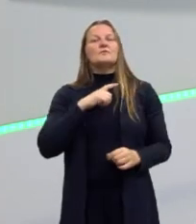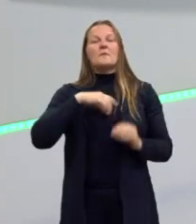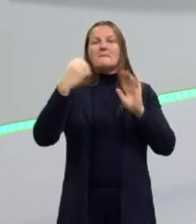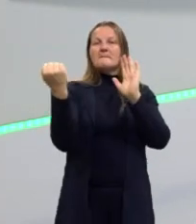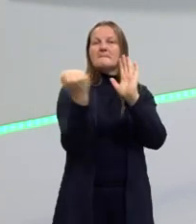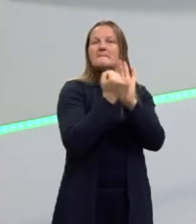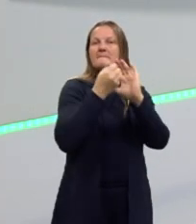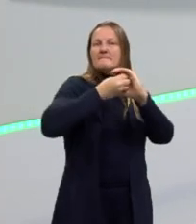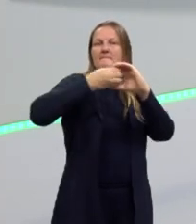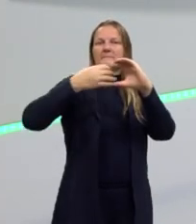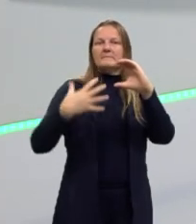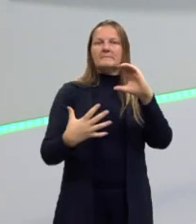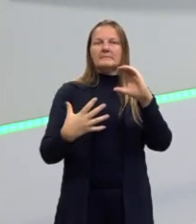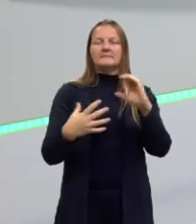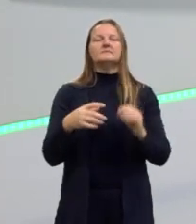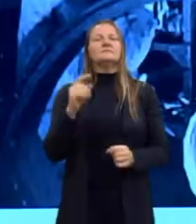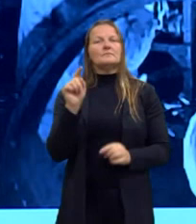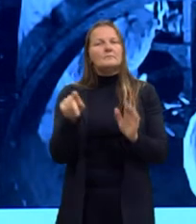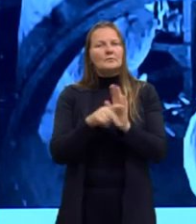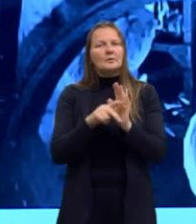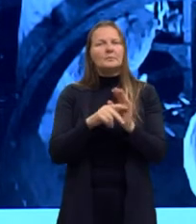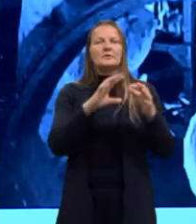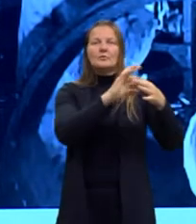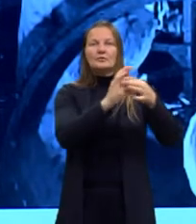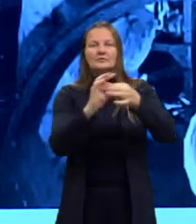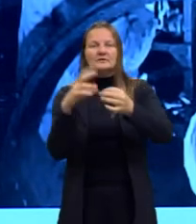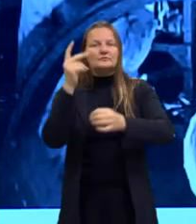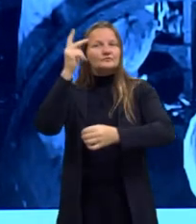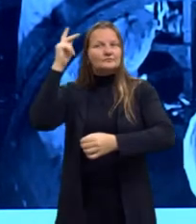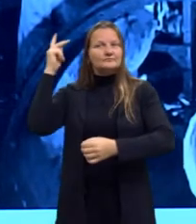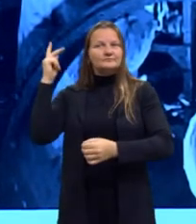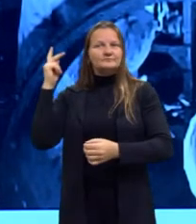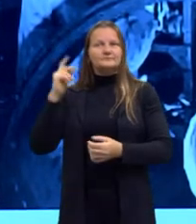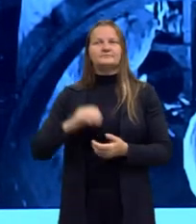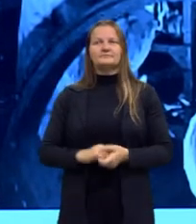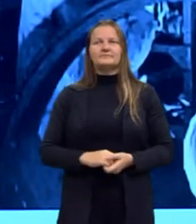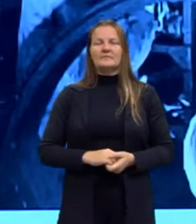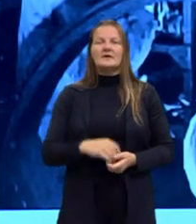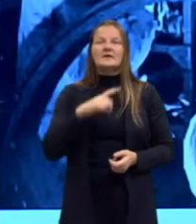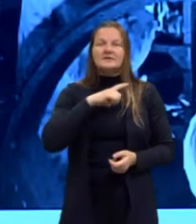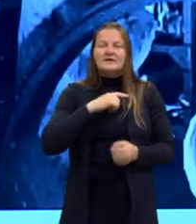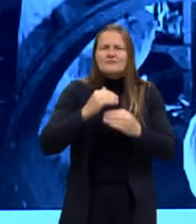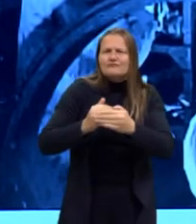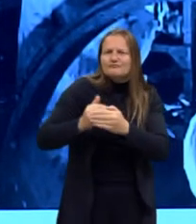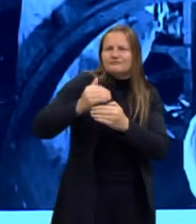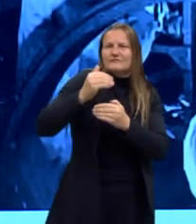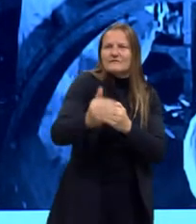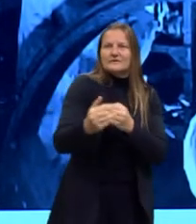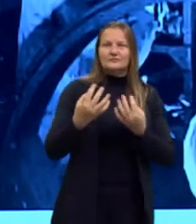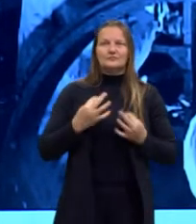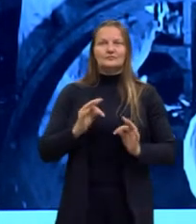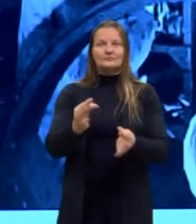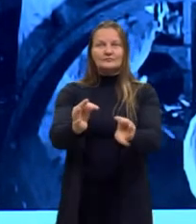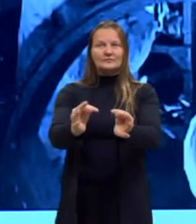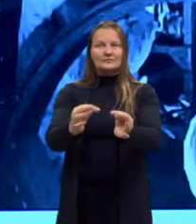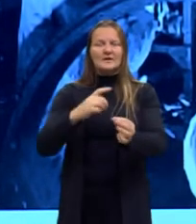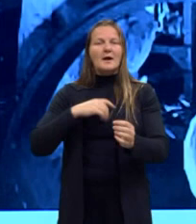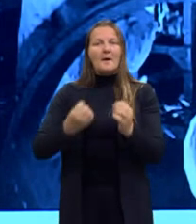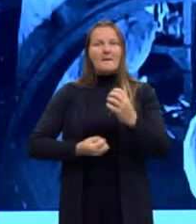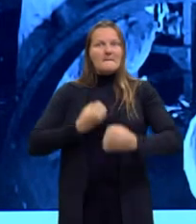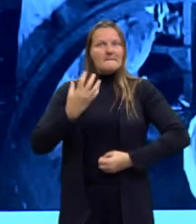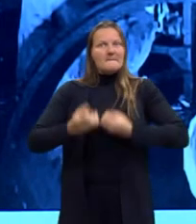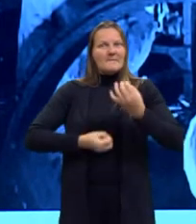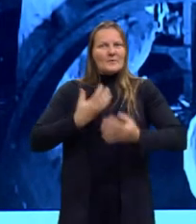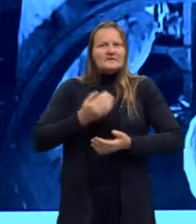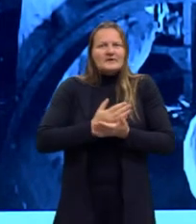características do contexto histórico. Então, como nós temos um avanço tecnológico, a poesia,